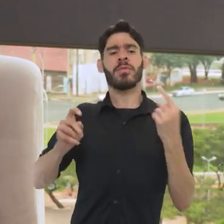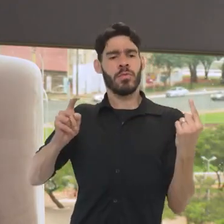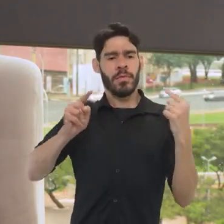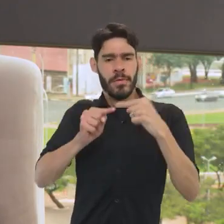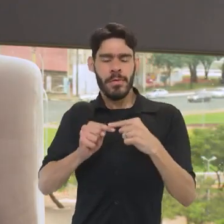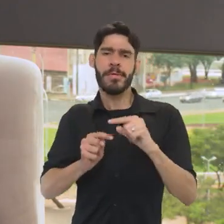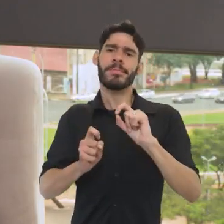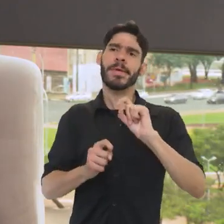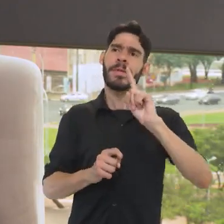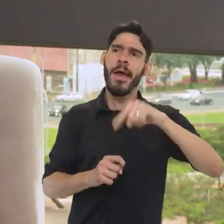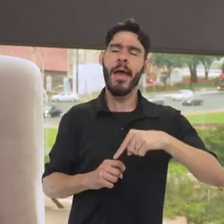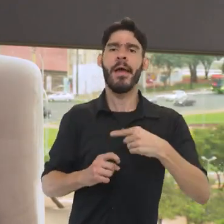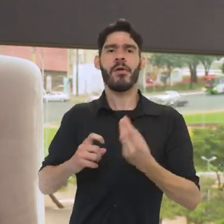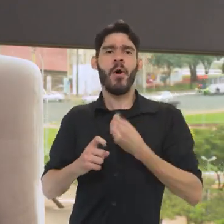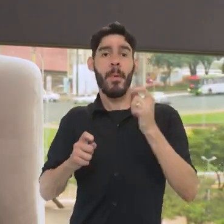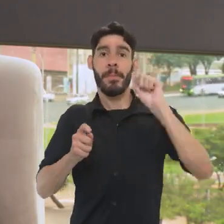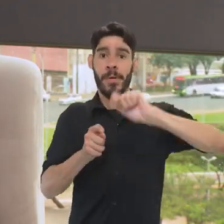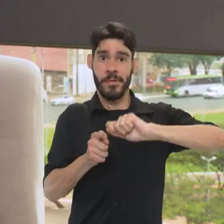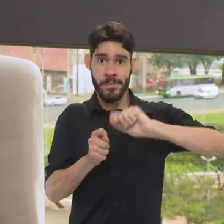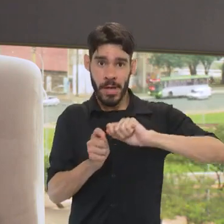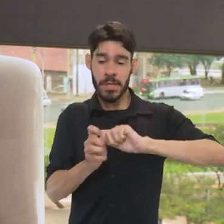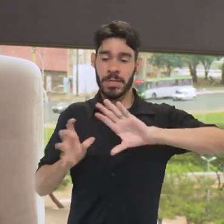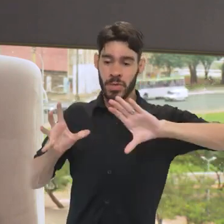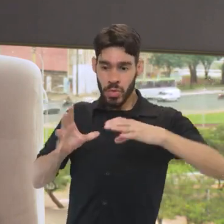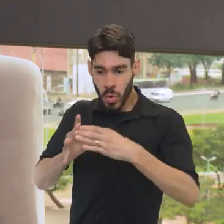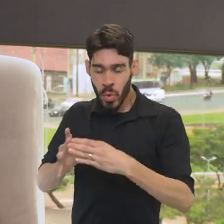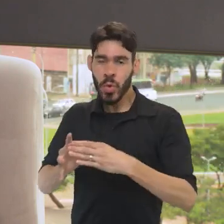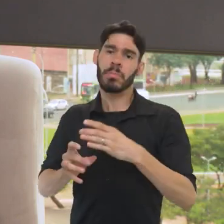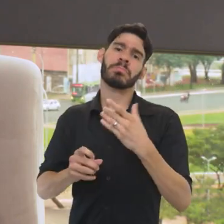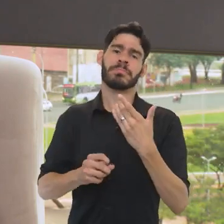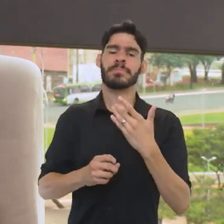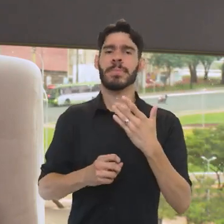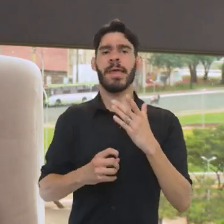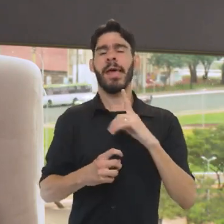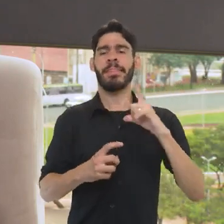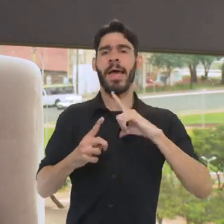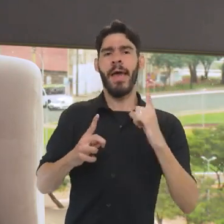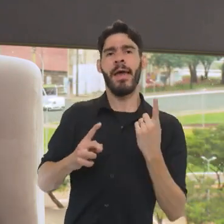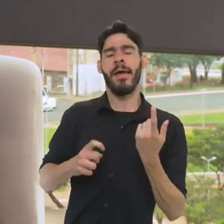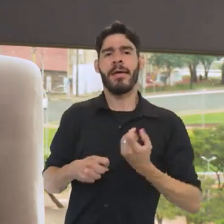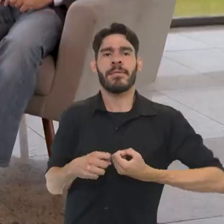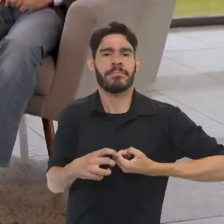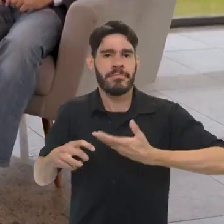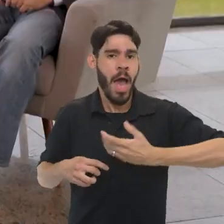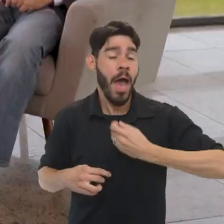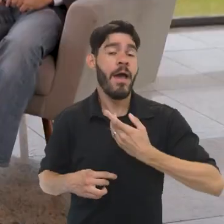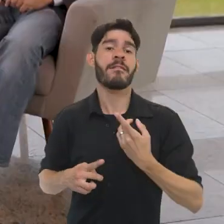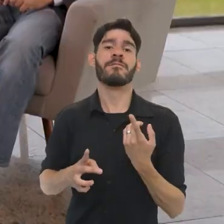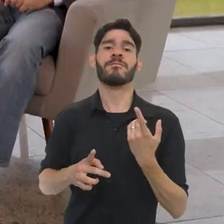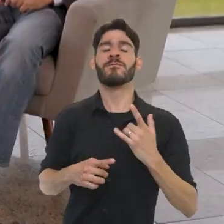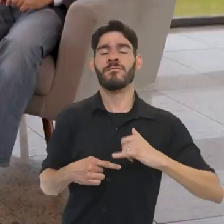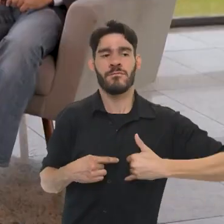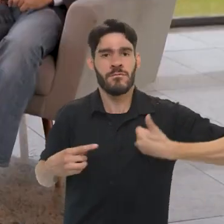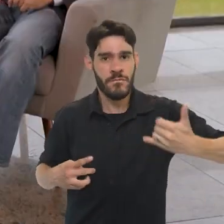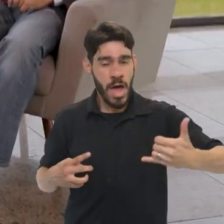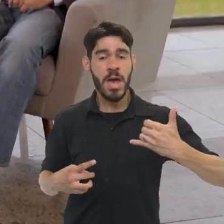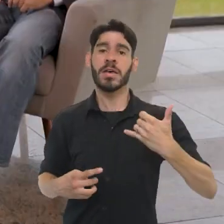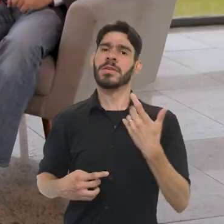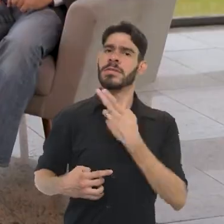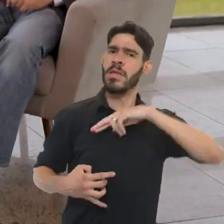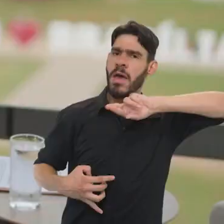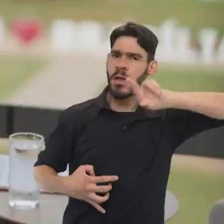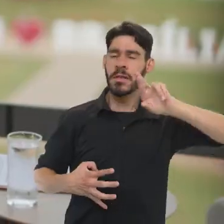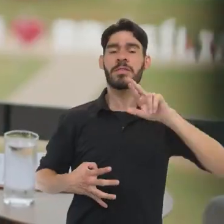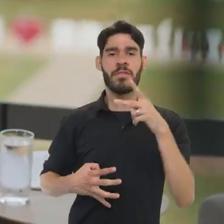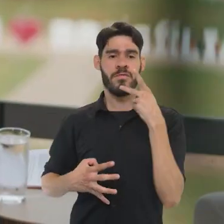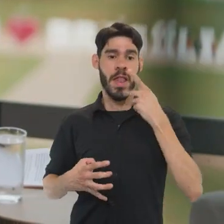àquilo que tem a ver com o modo de fazer das comunidades, com determinadas expressões, com festas, com